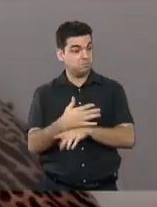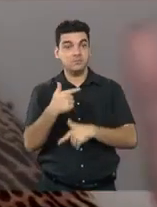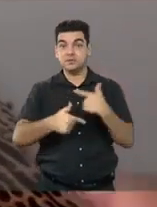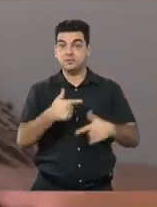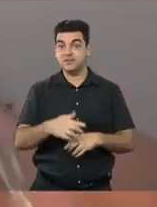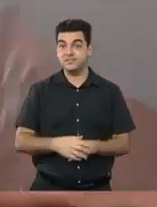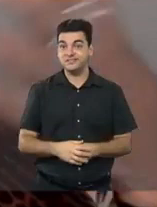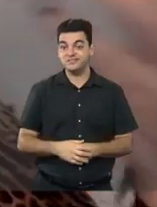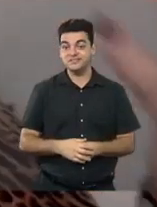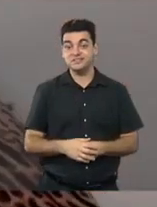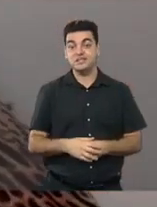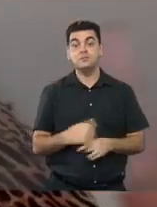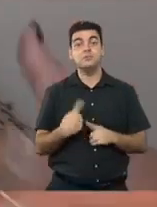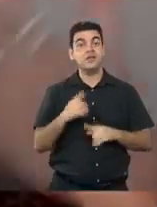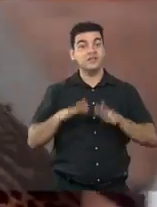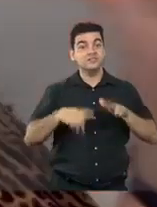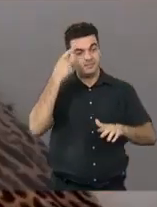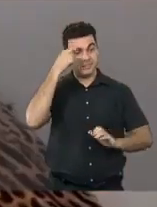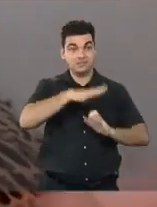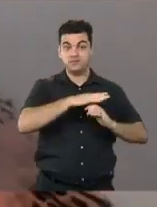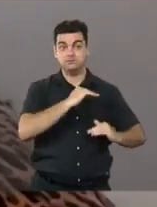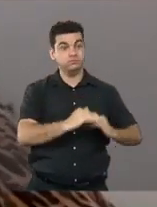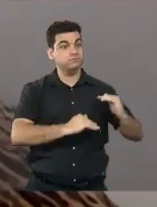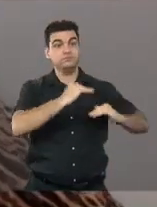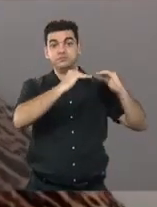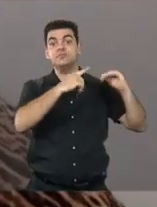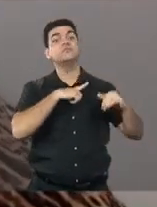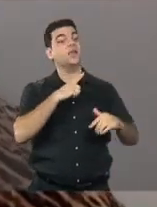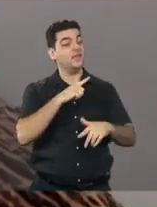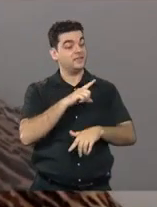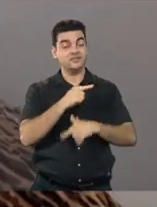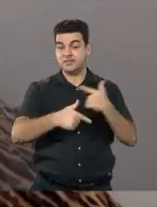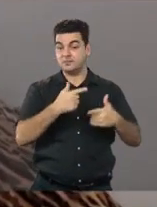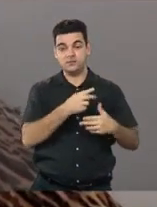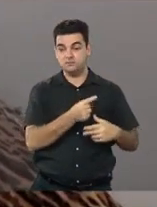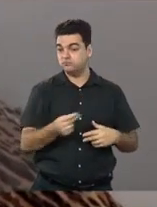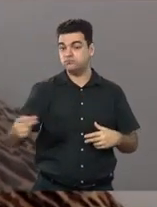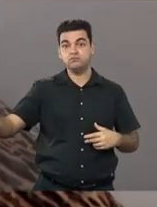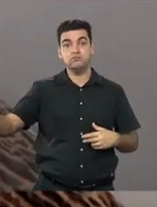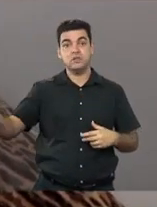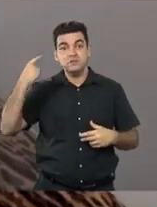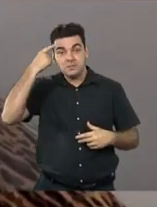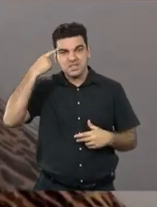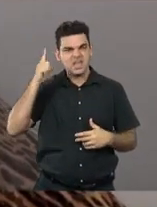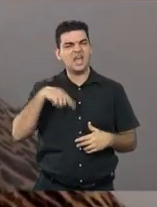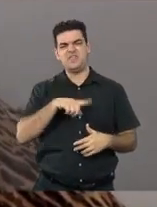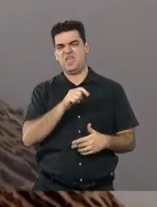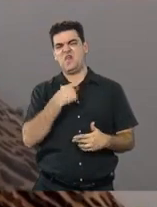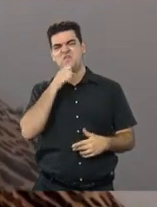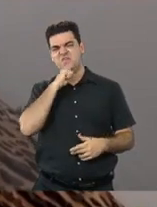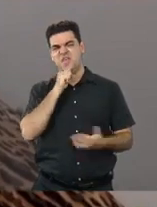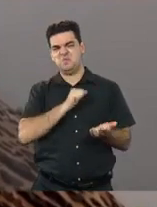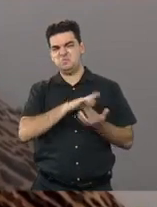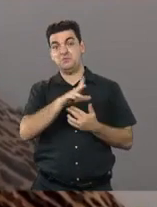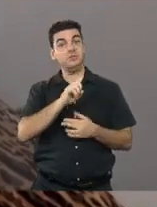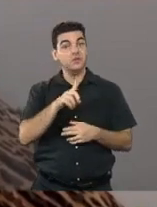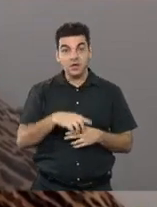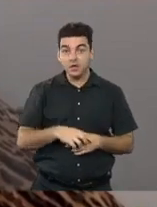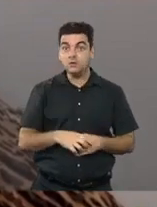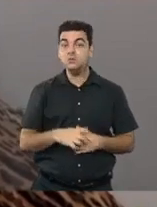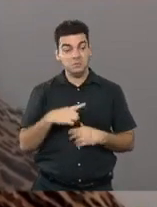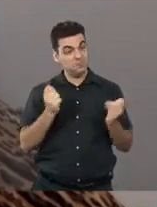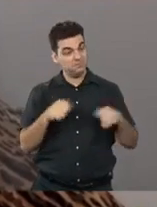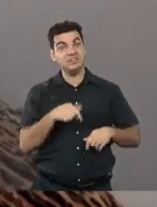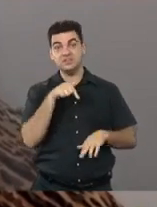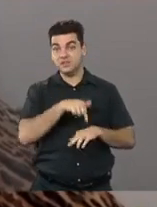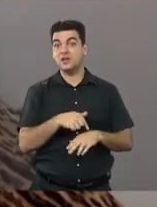Porque quando começa numa empresa que cresce, ela tem carreira. E não temos idade para sair. Hoje a gente tem mais de 50% de